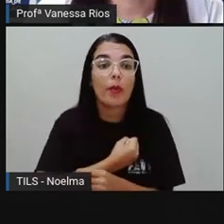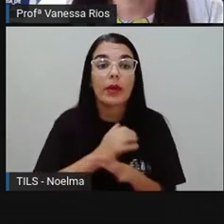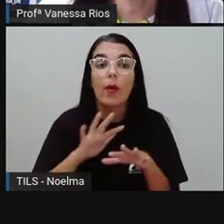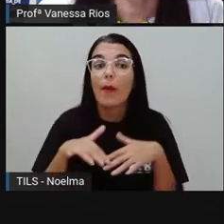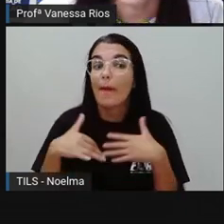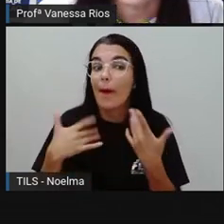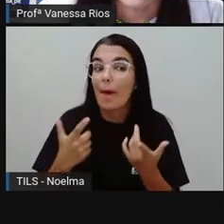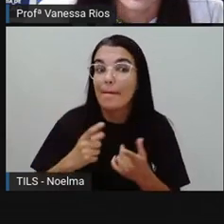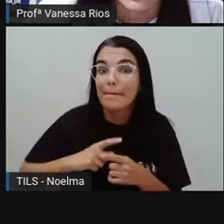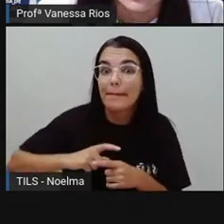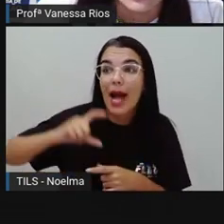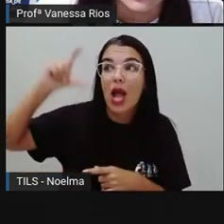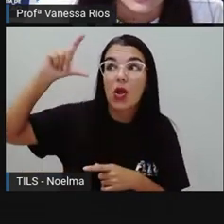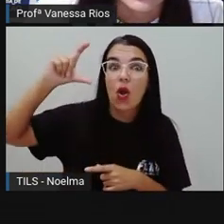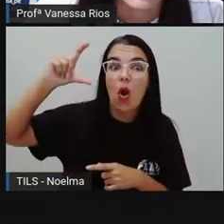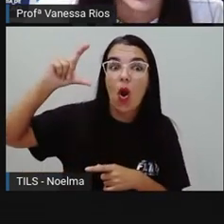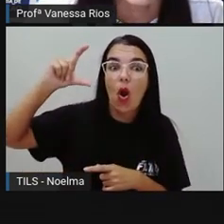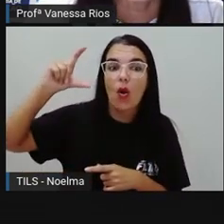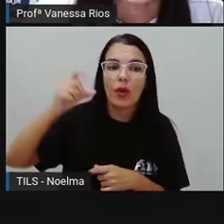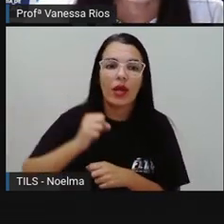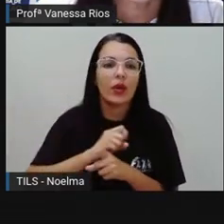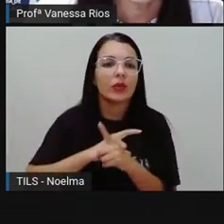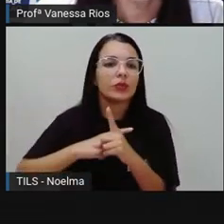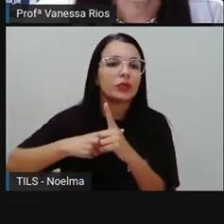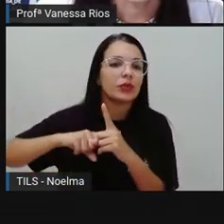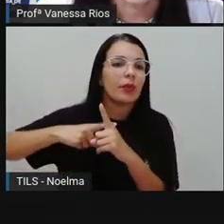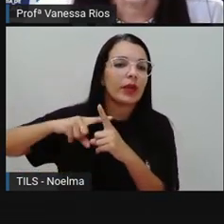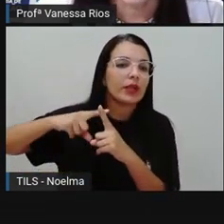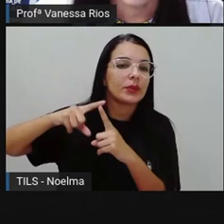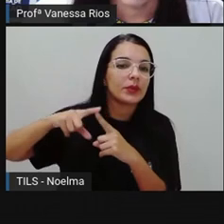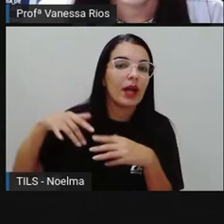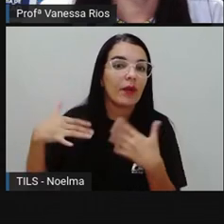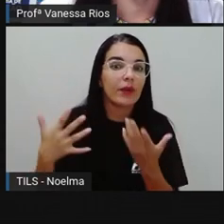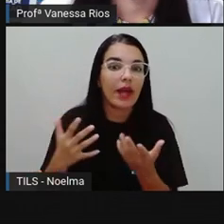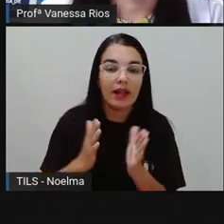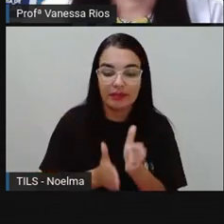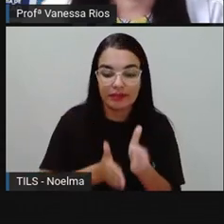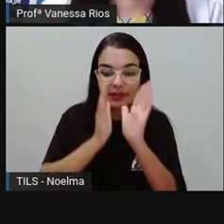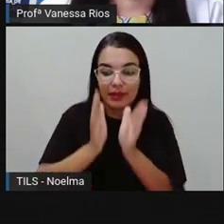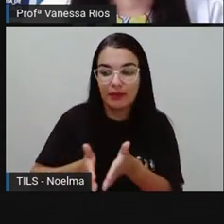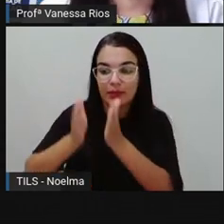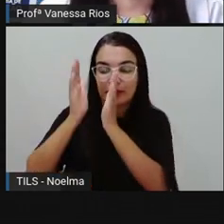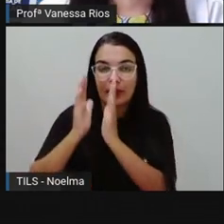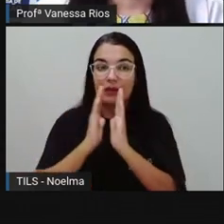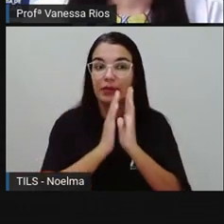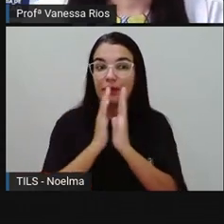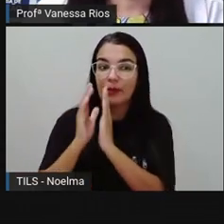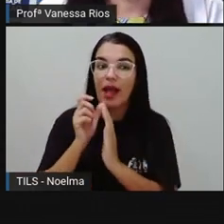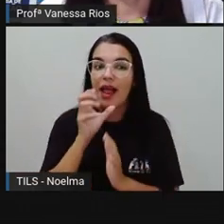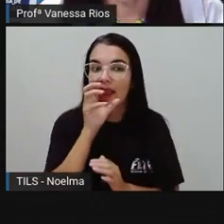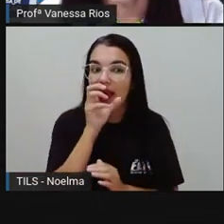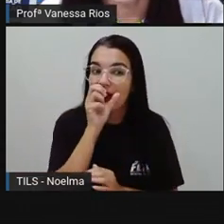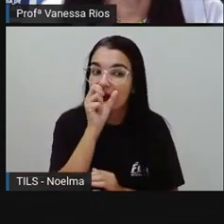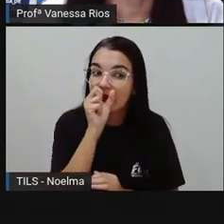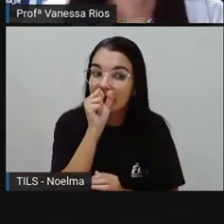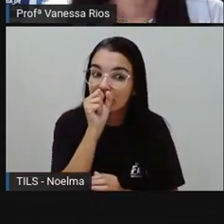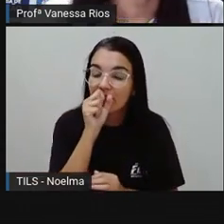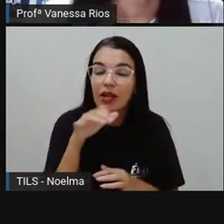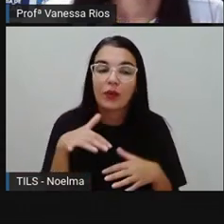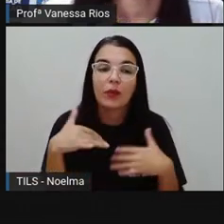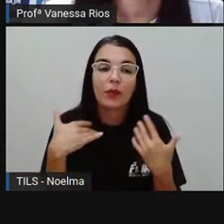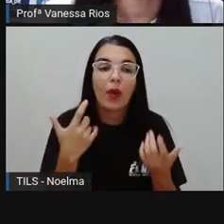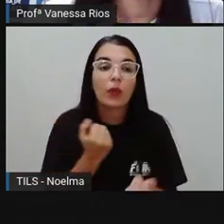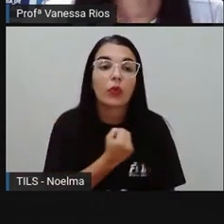recorremos aí, ó, às colunas, só que agora a laranja, porque se refere às temperaturas maiores, né?